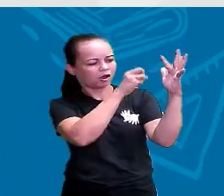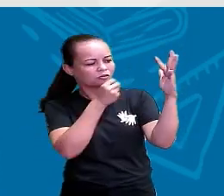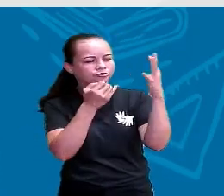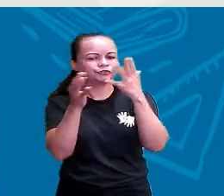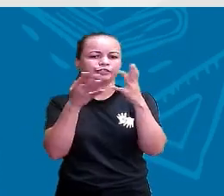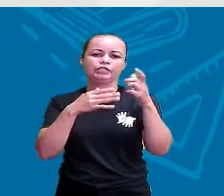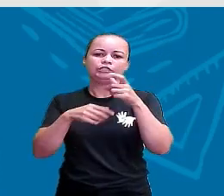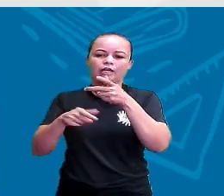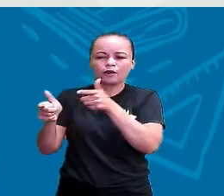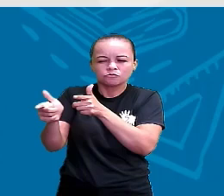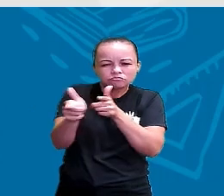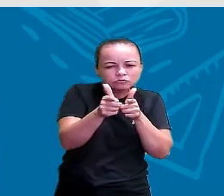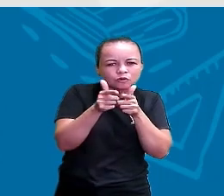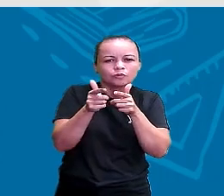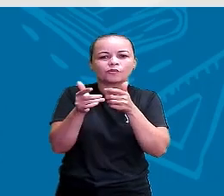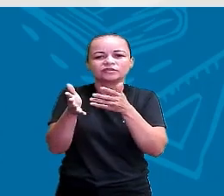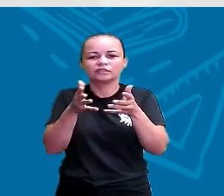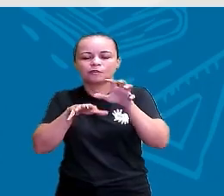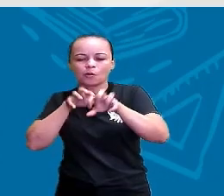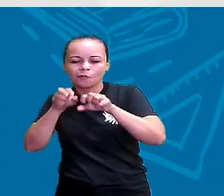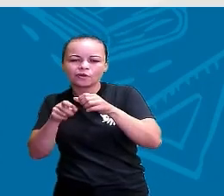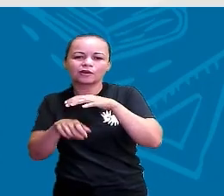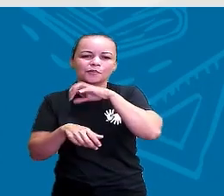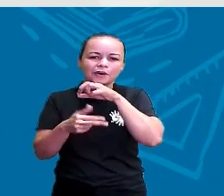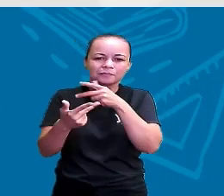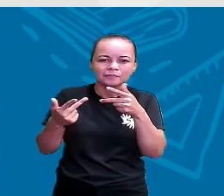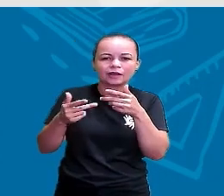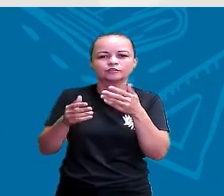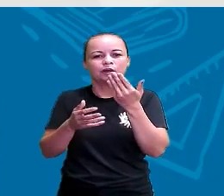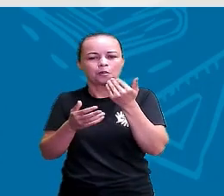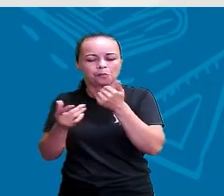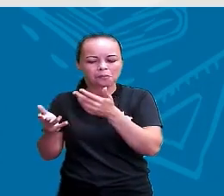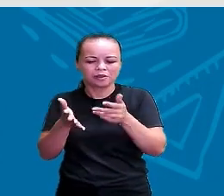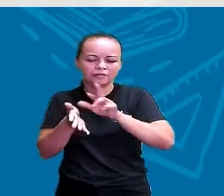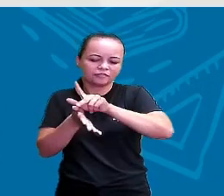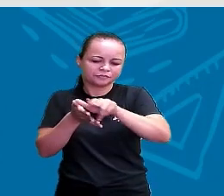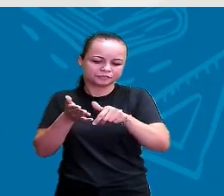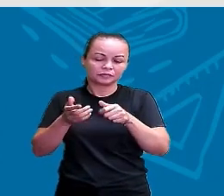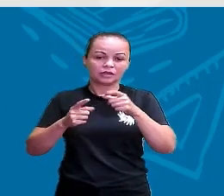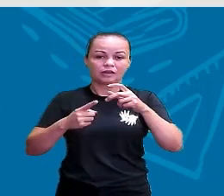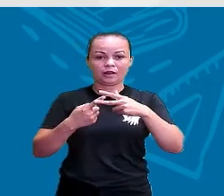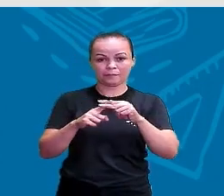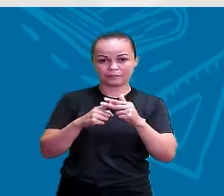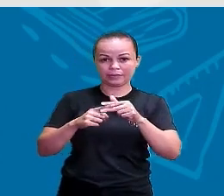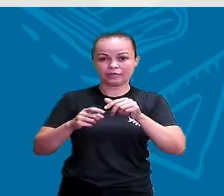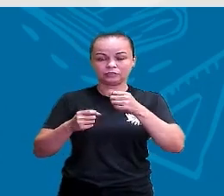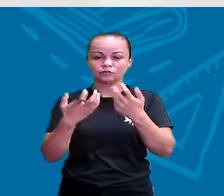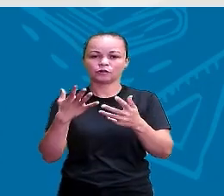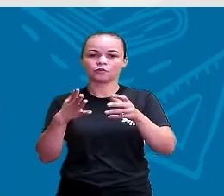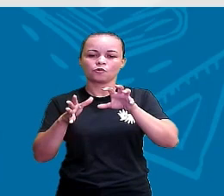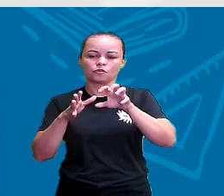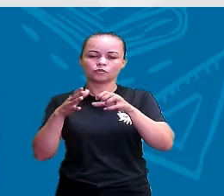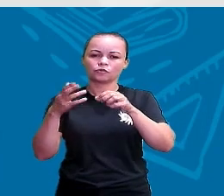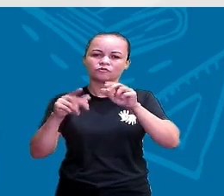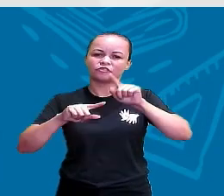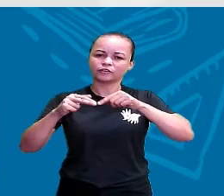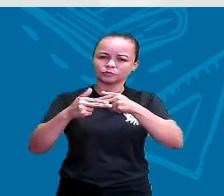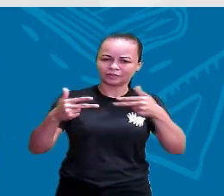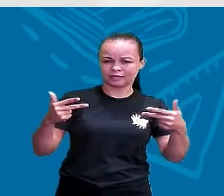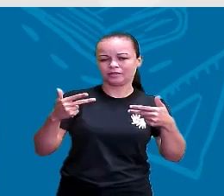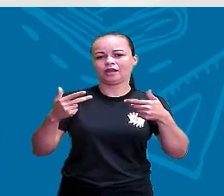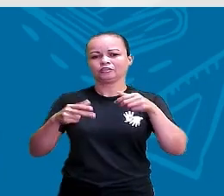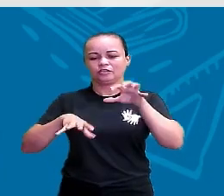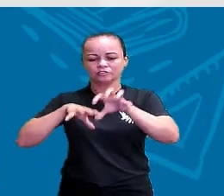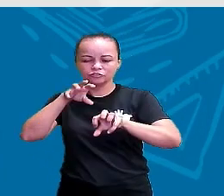Partiam para as novas terras em busca de alimentos. Fabricavam instrumentos com materiais retirados da natureza pra caçar, pra